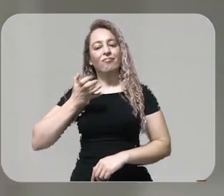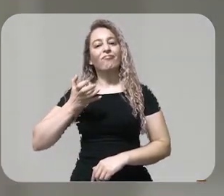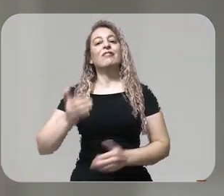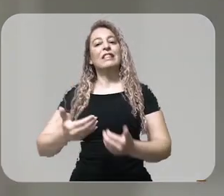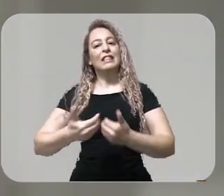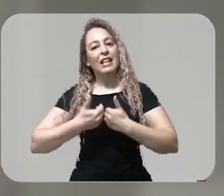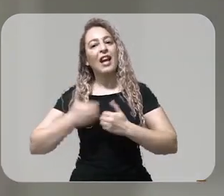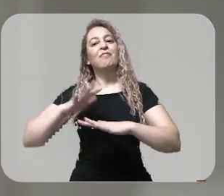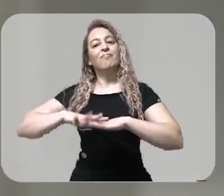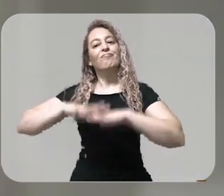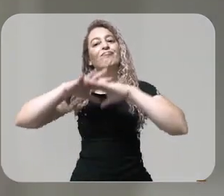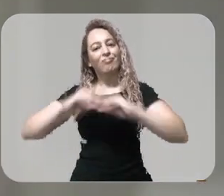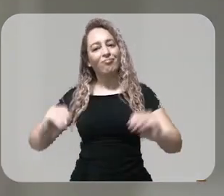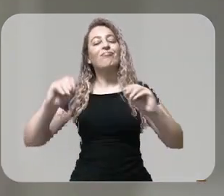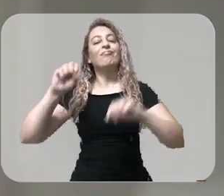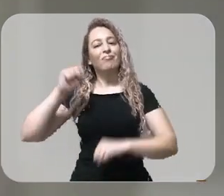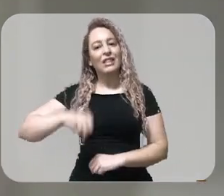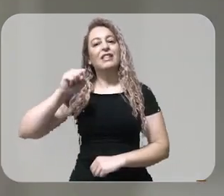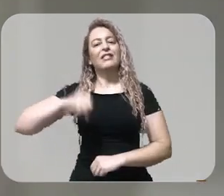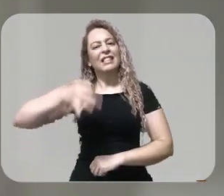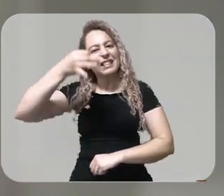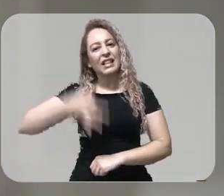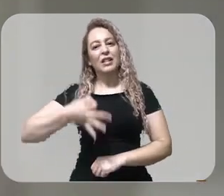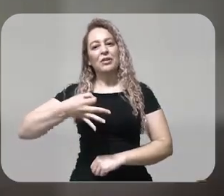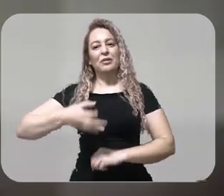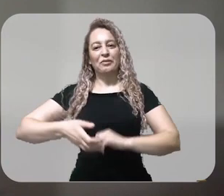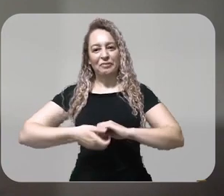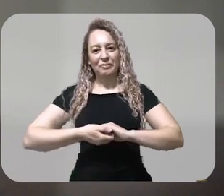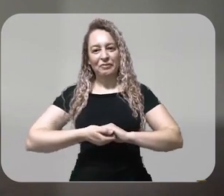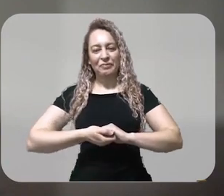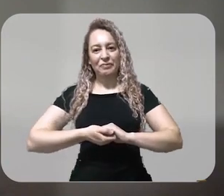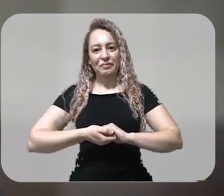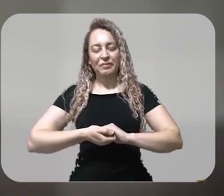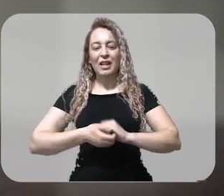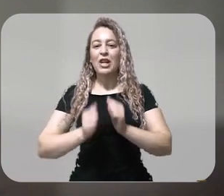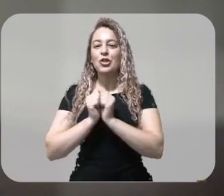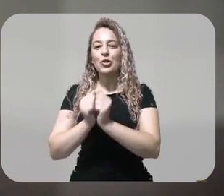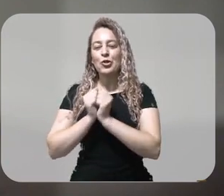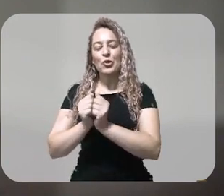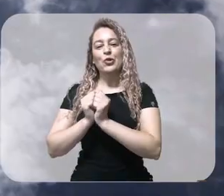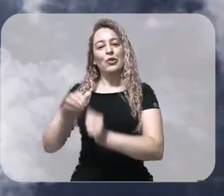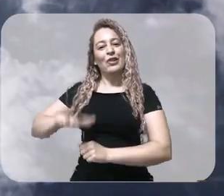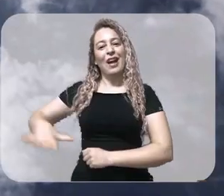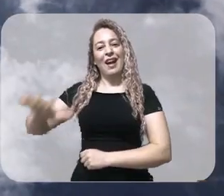Tenho certeza que ele vai se curar. Isso é certeza. Junto com a ciência.